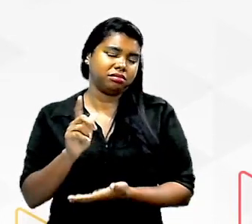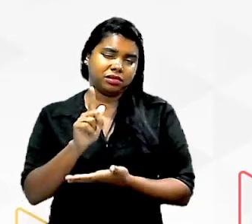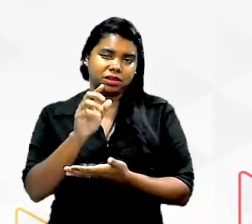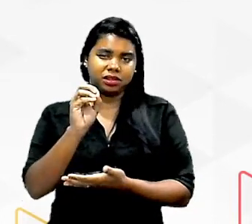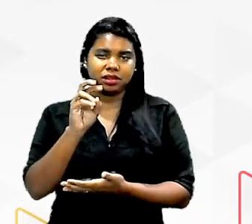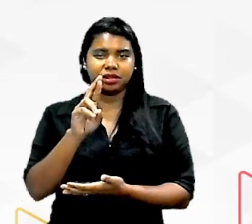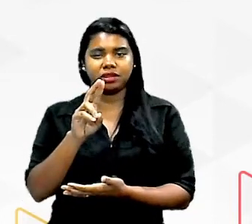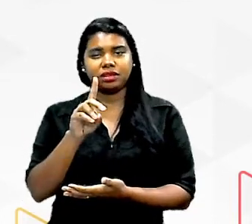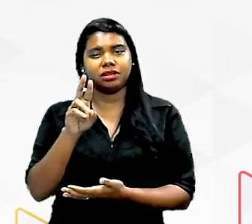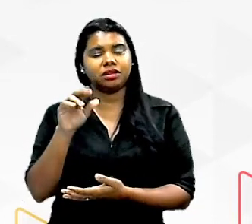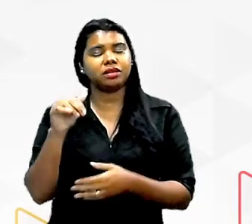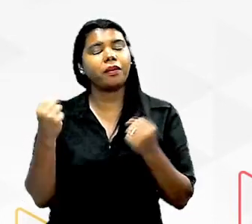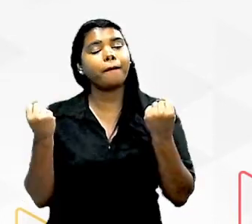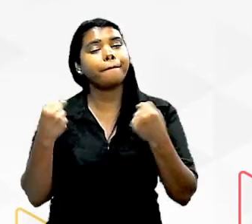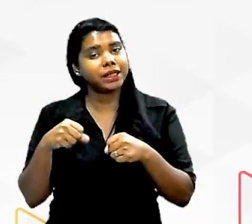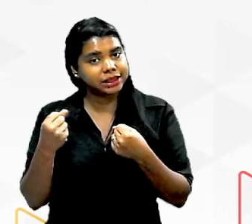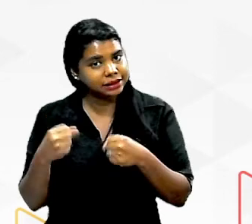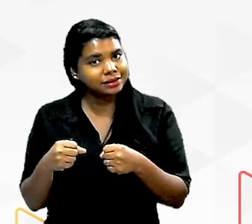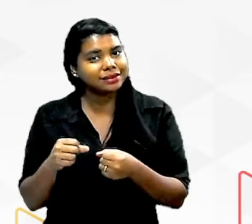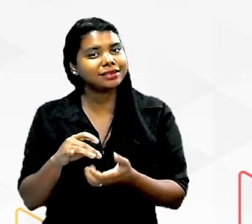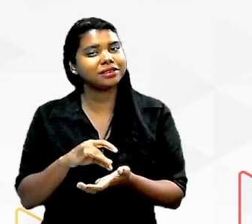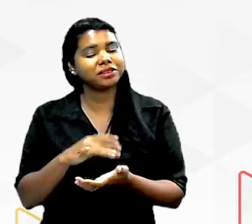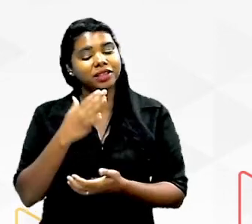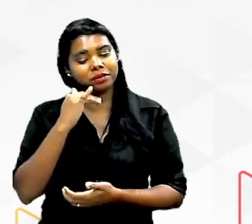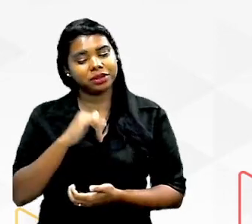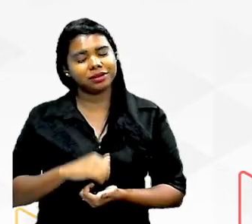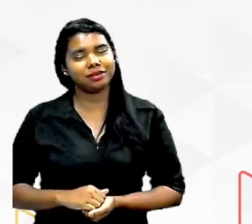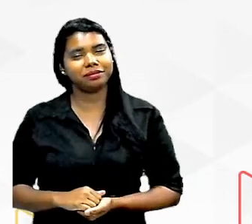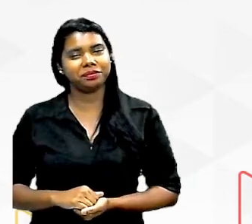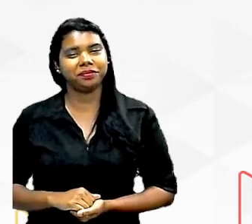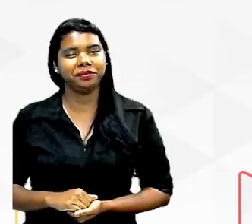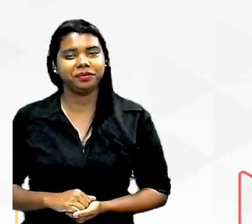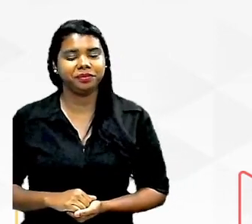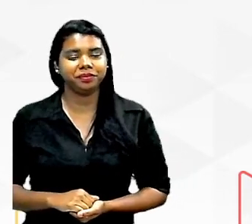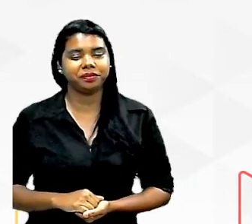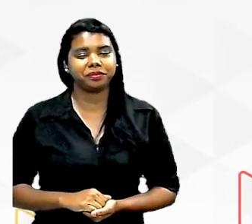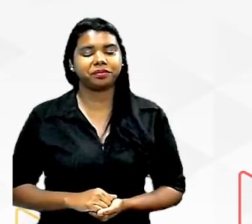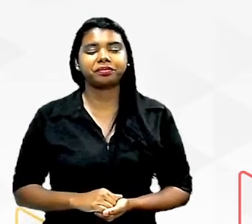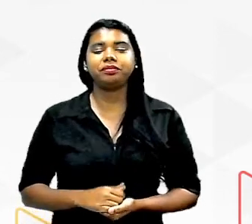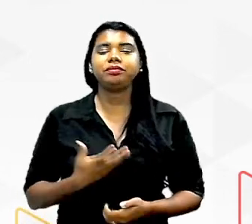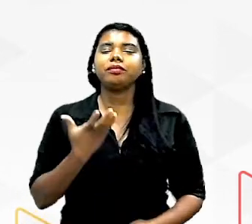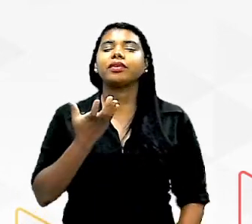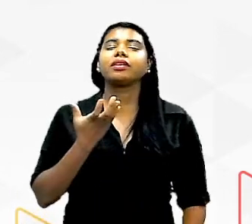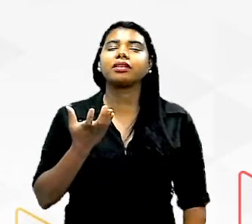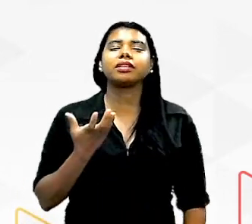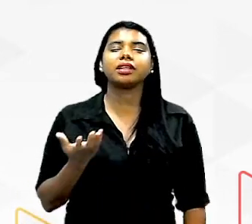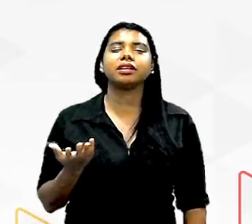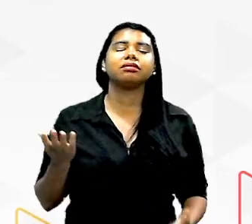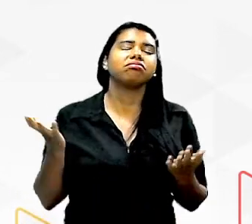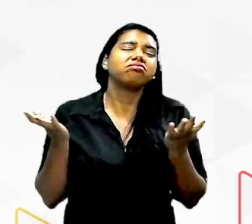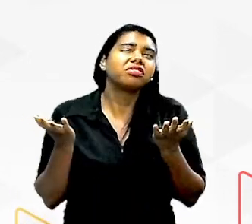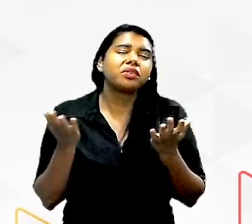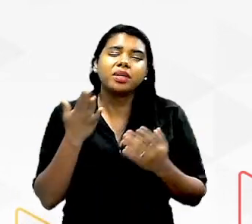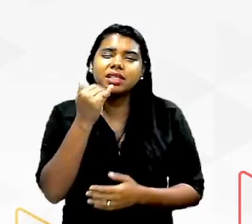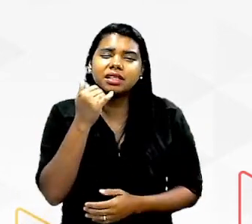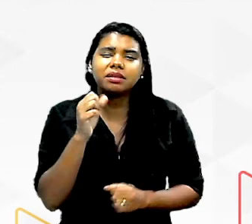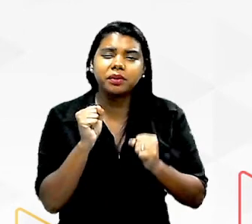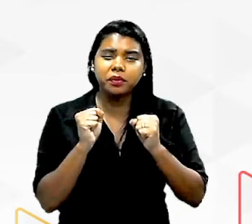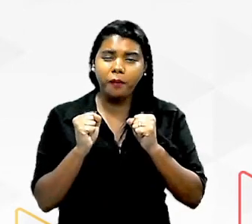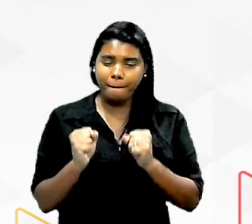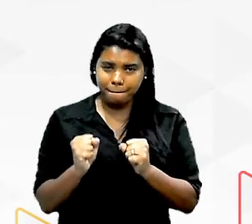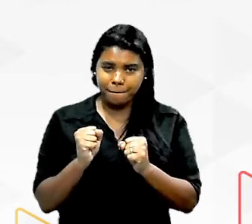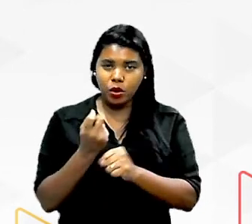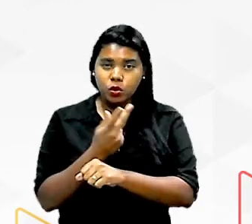ições a gente precisa ter gordura na nossa alimentação então quando eu quero um carboidrato aqueles quais alimentos eu posso